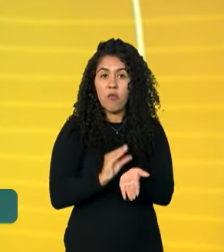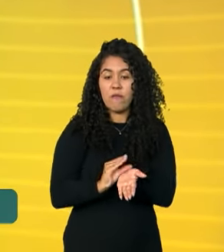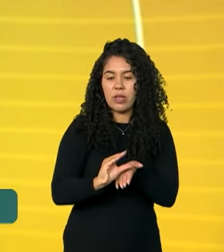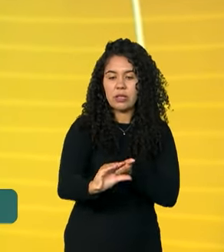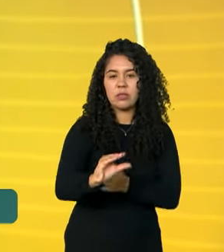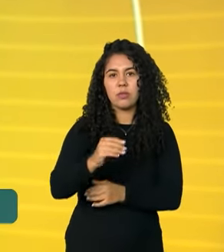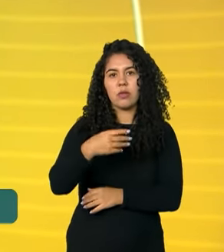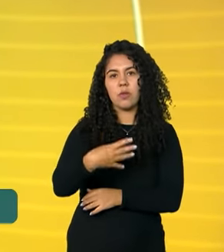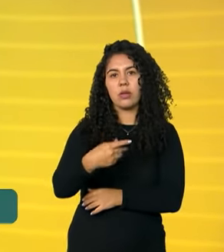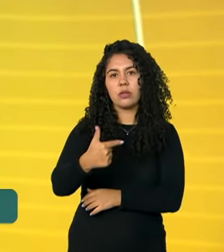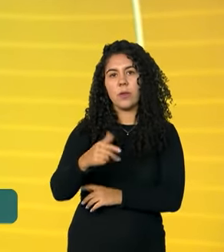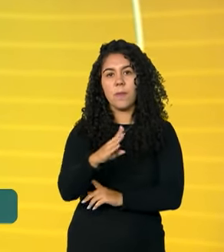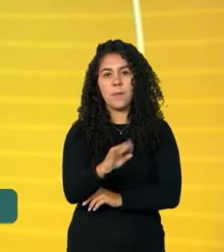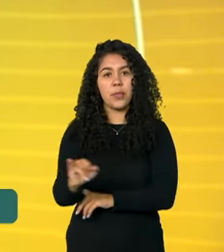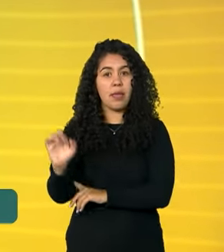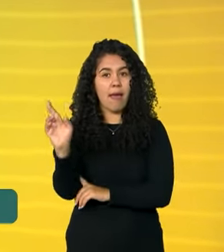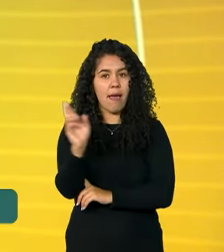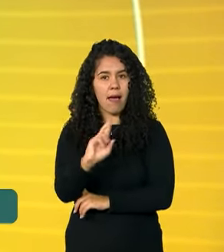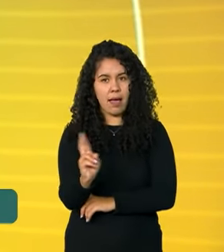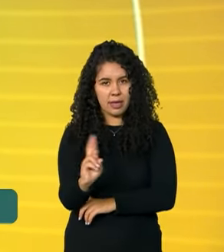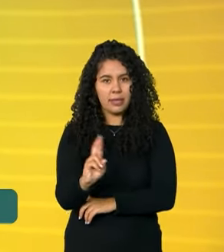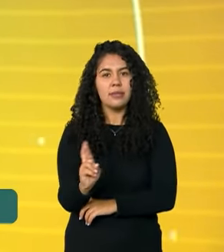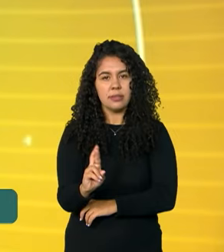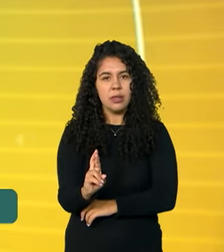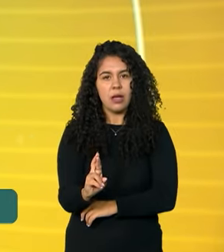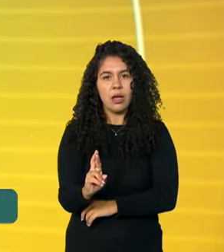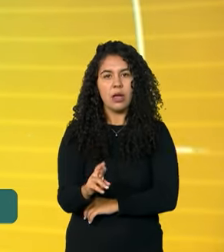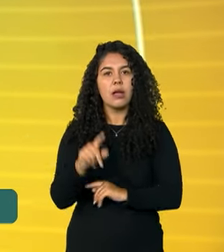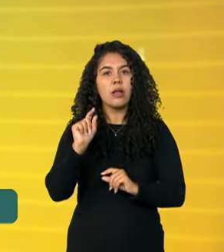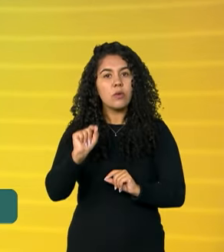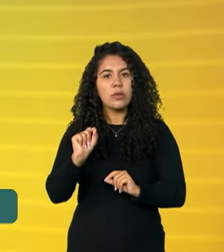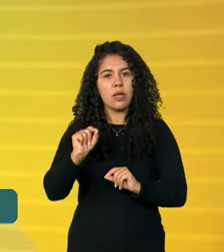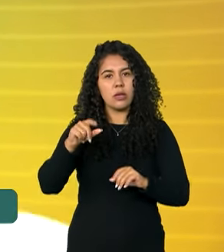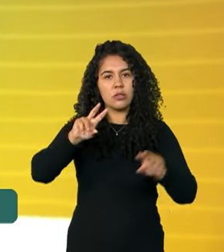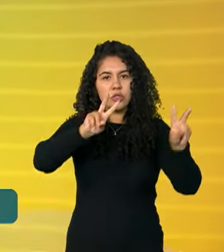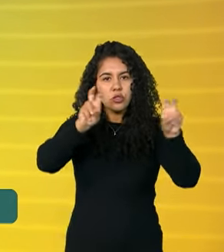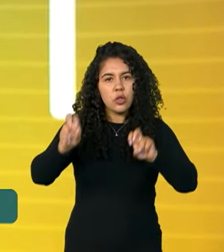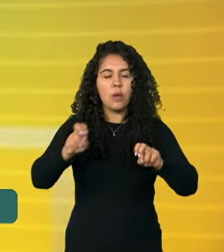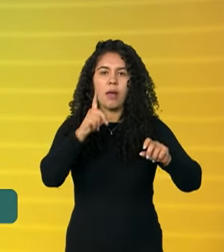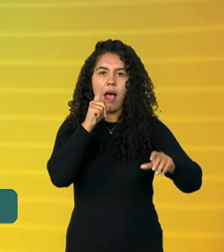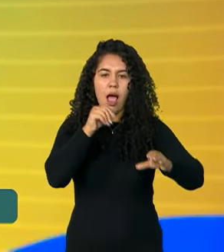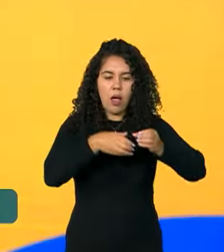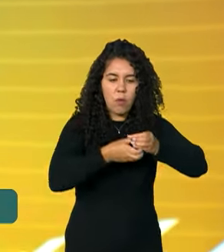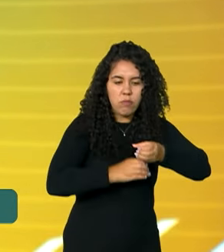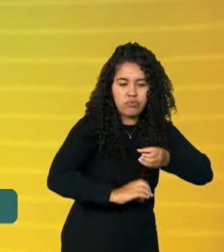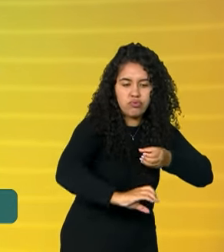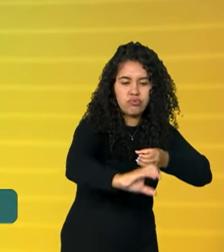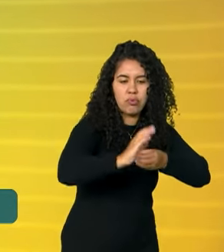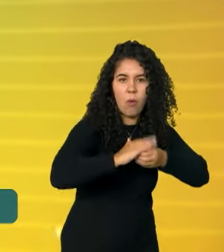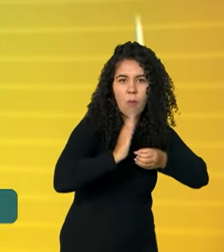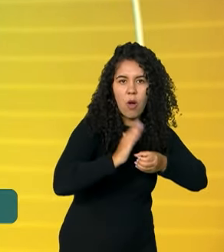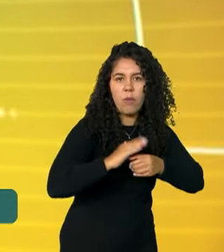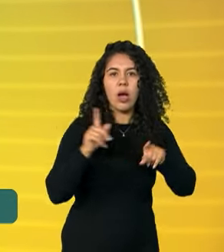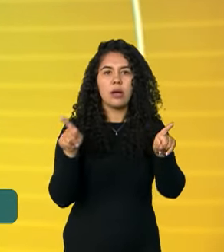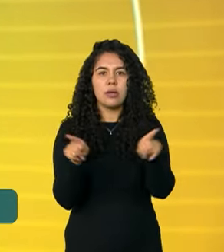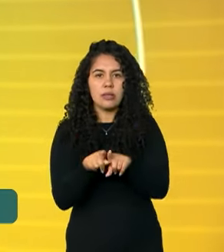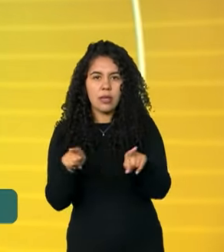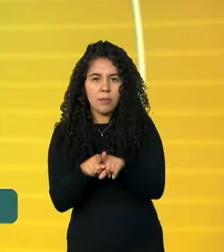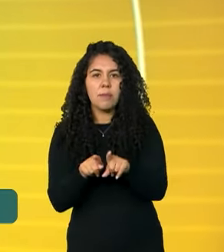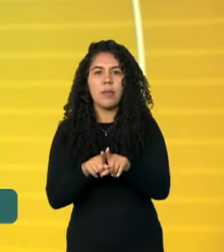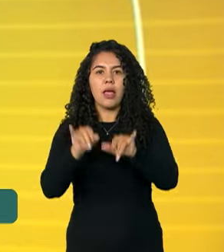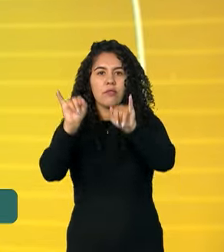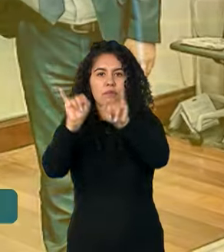42 bilhões de reais no Estado, com destaque para abastecimento de água, habitação e infraestrutura